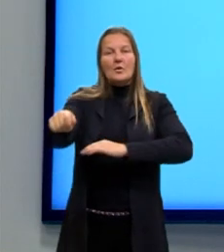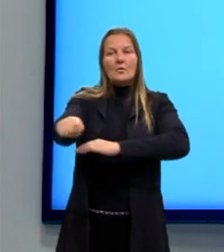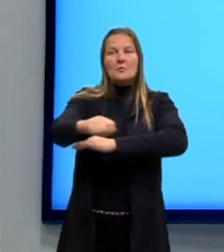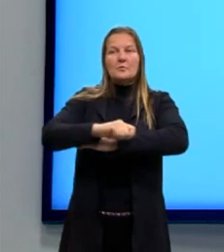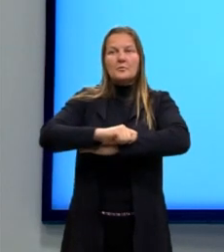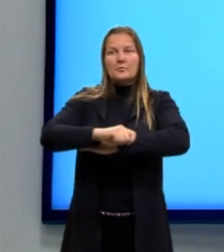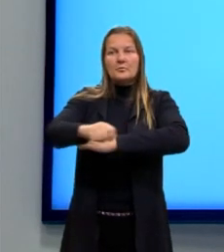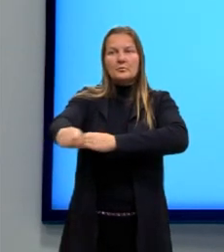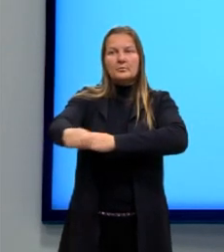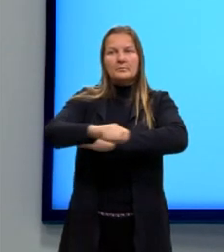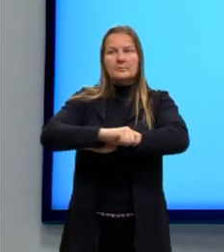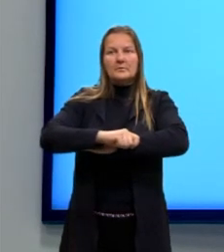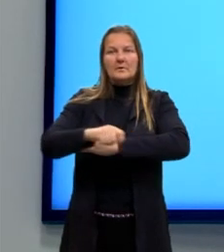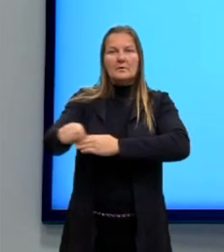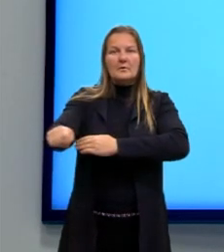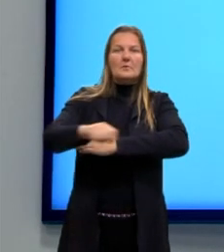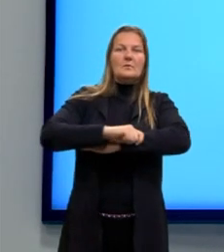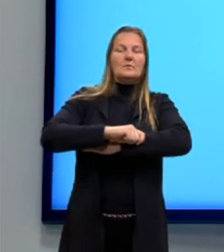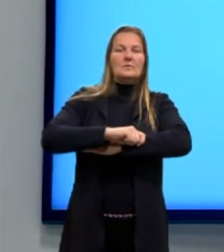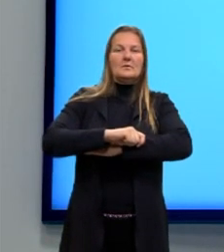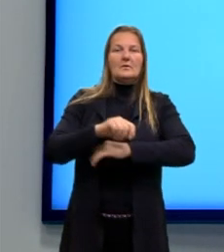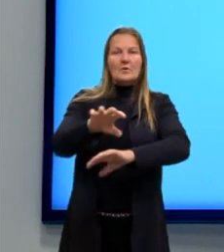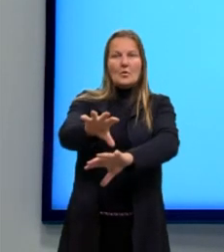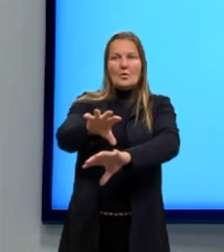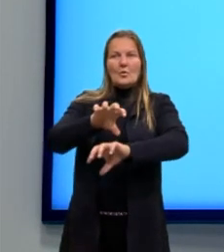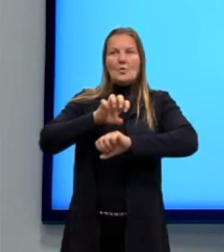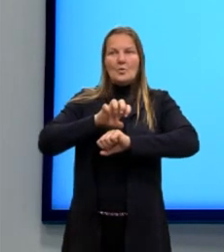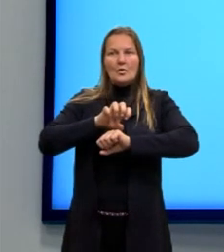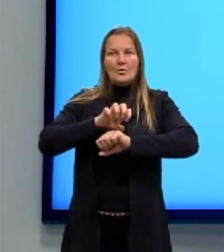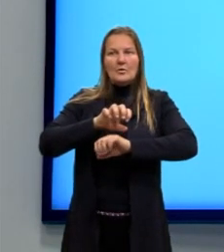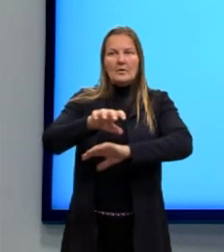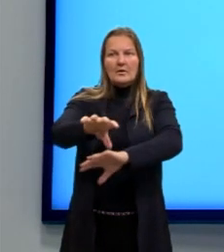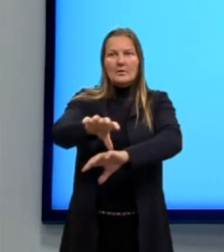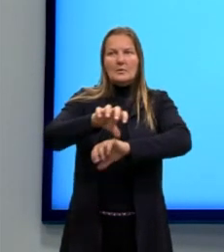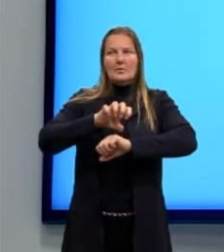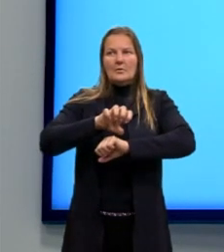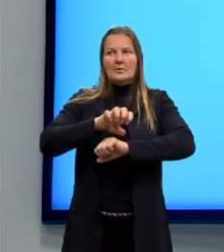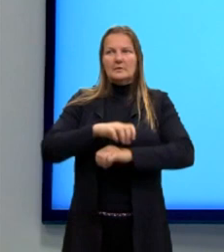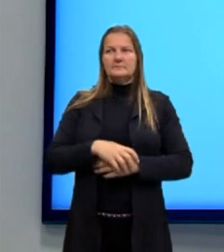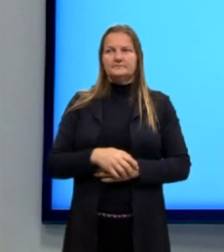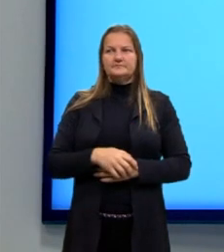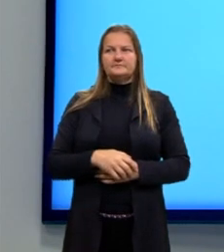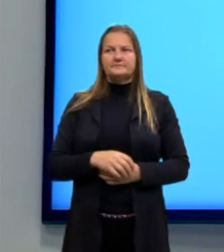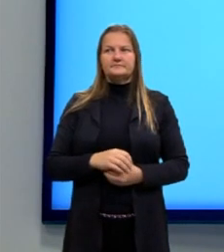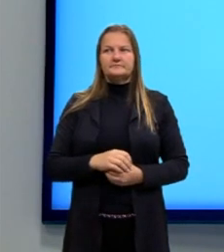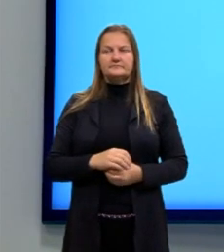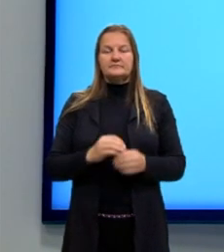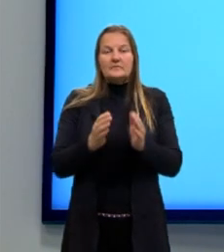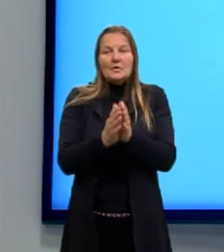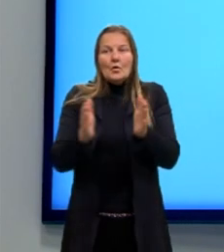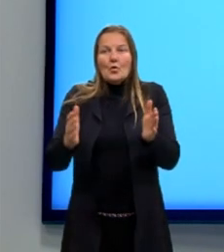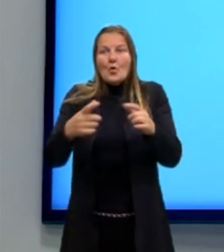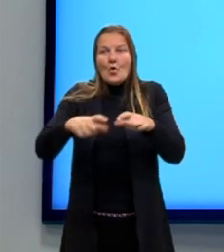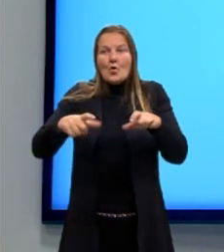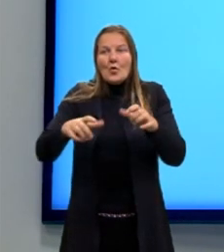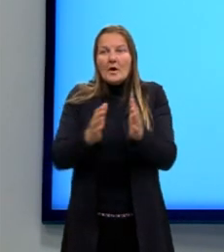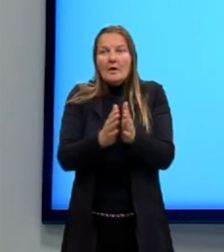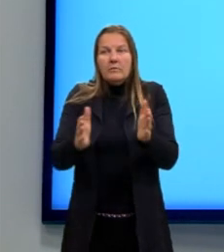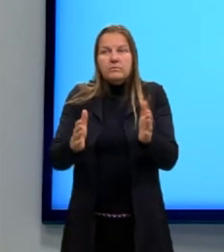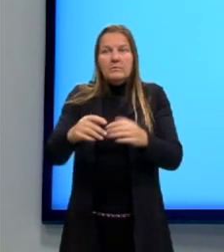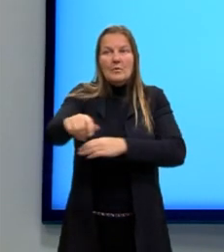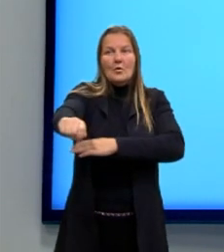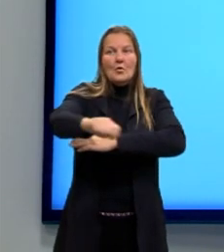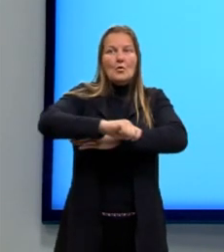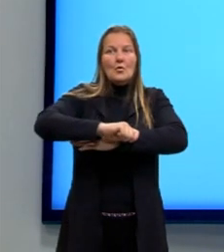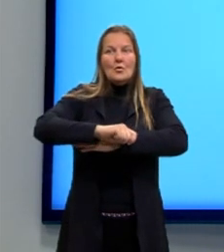repentinamente. O vai acontecer? Ligeiramente aqui atrás da porta vai sobrar um espaço onde não vai